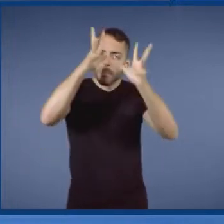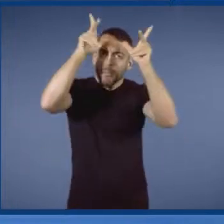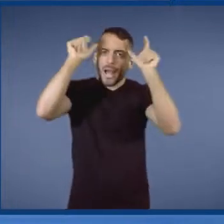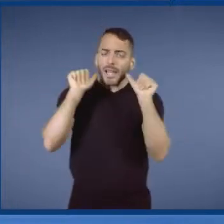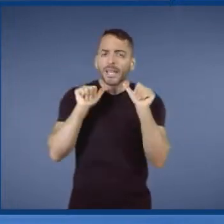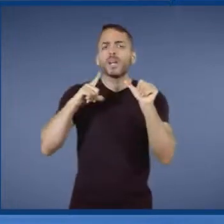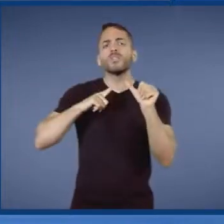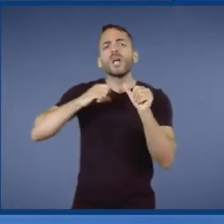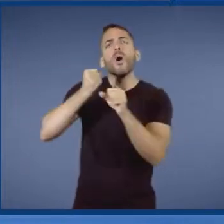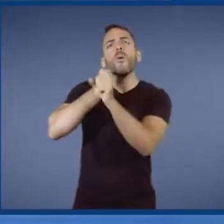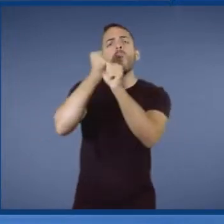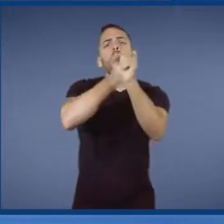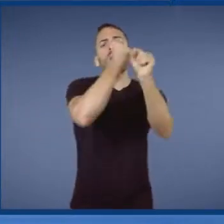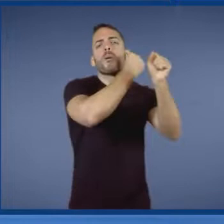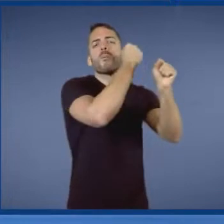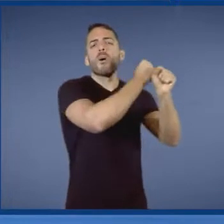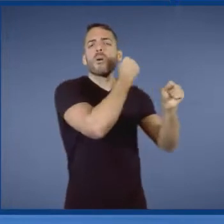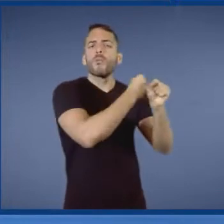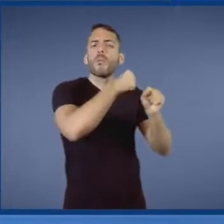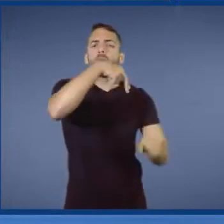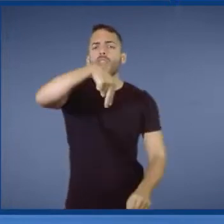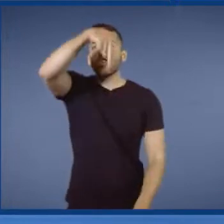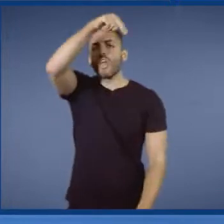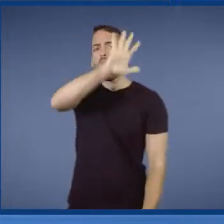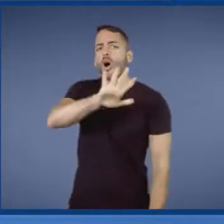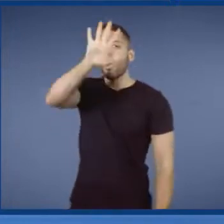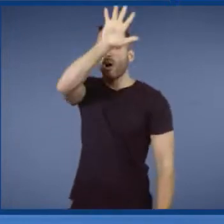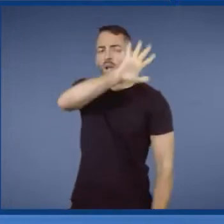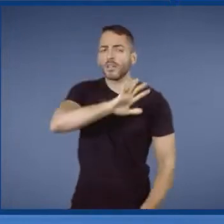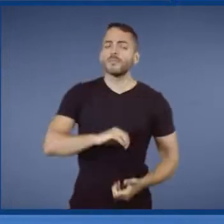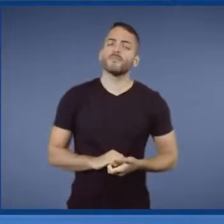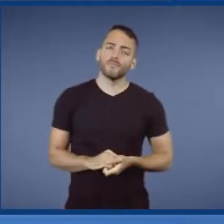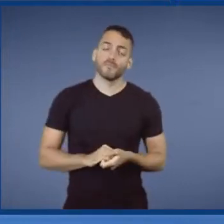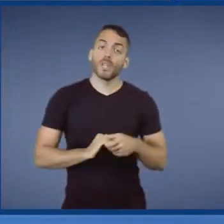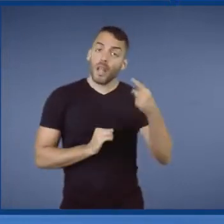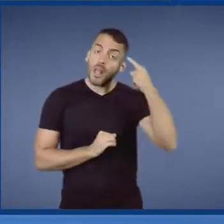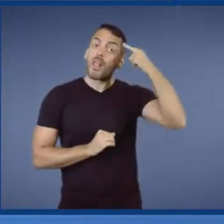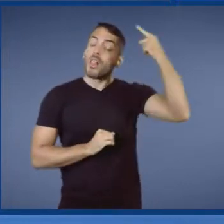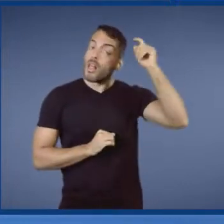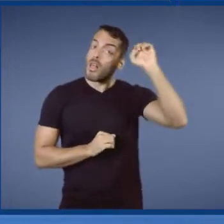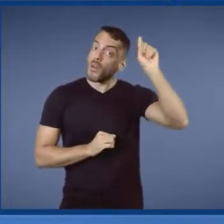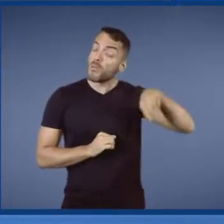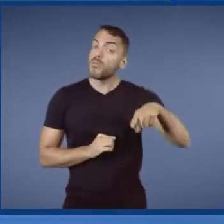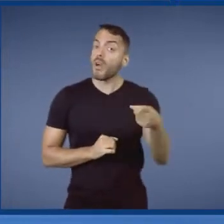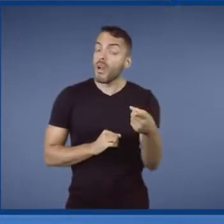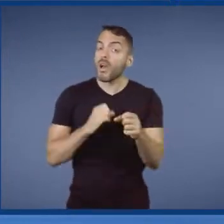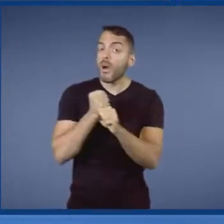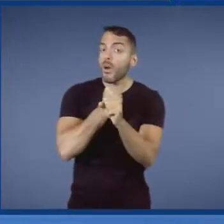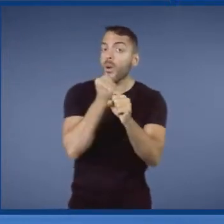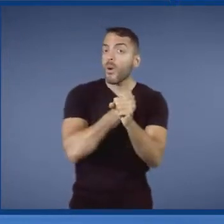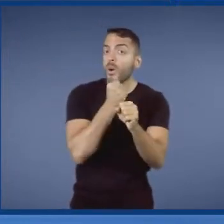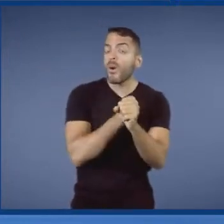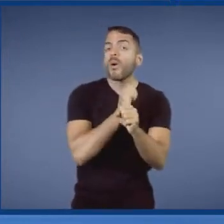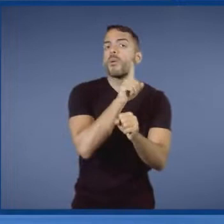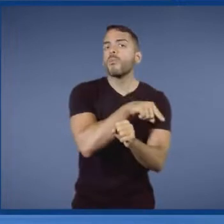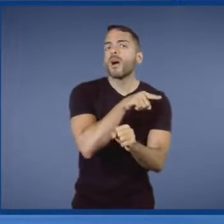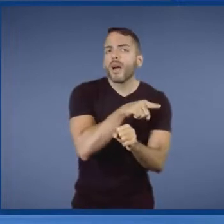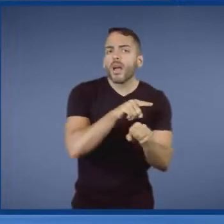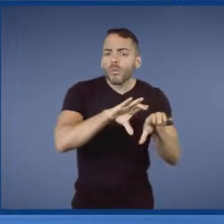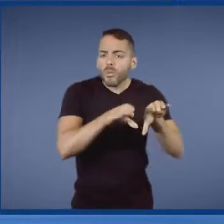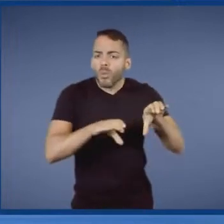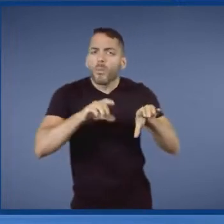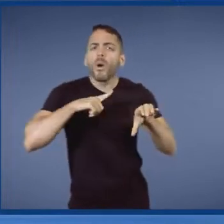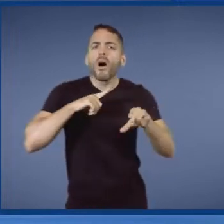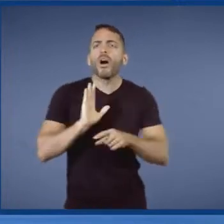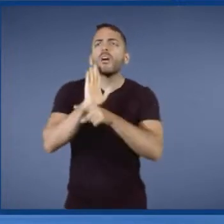É impossível não lembrar das obras de infraestrutura, às vezes sob fogo, na missão de paz das Nações Unidas, no Haiti,